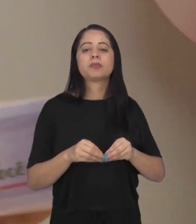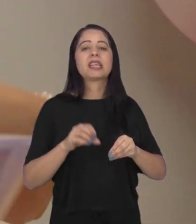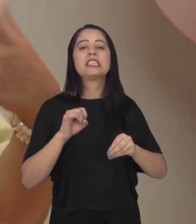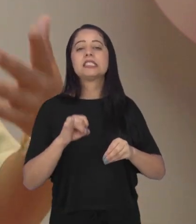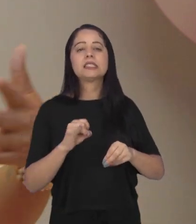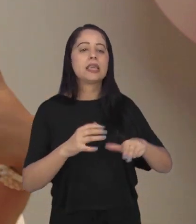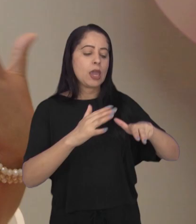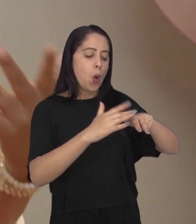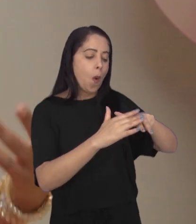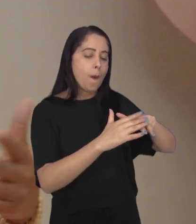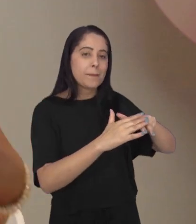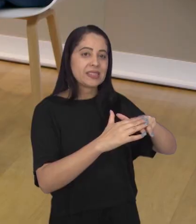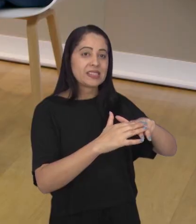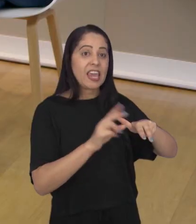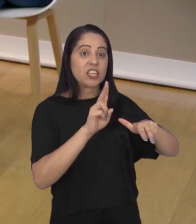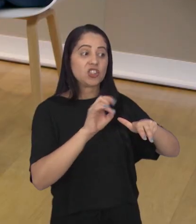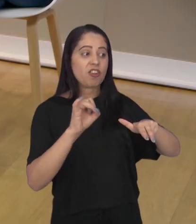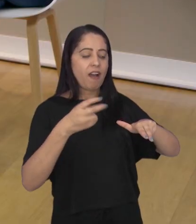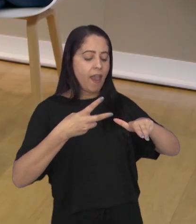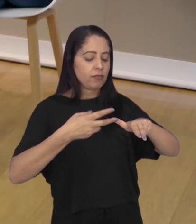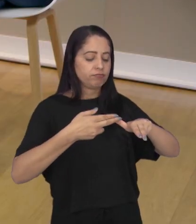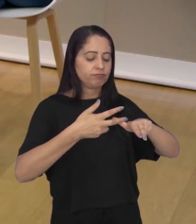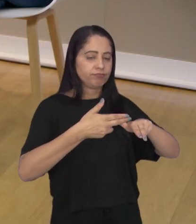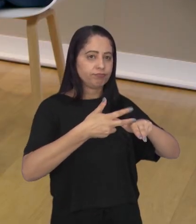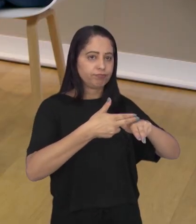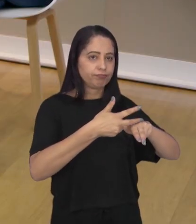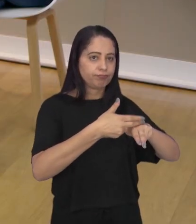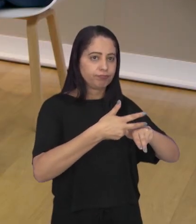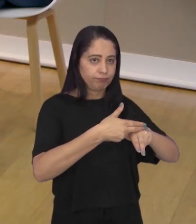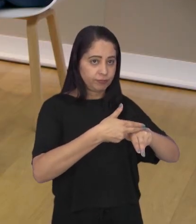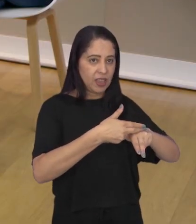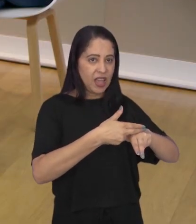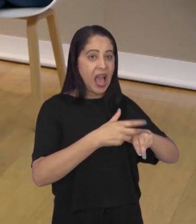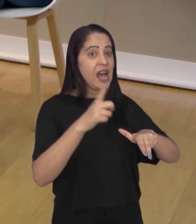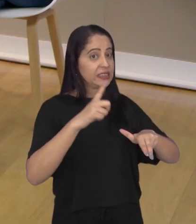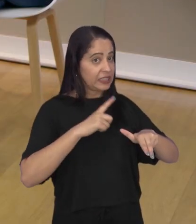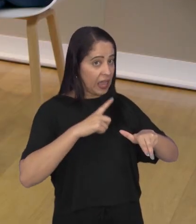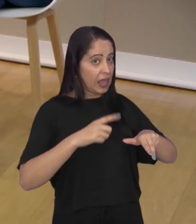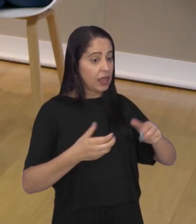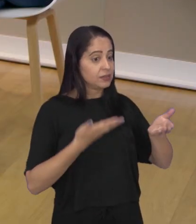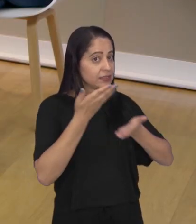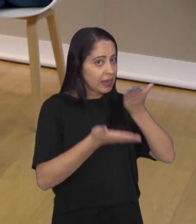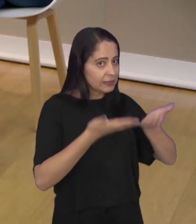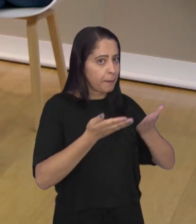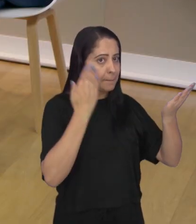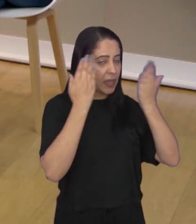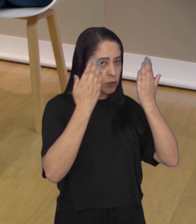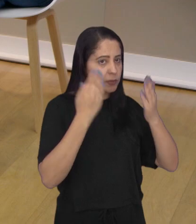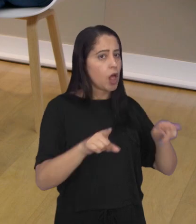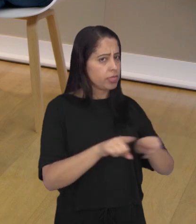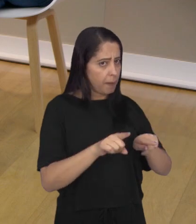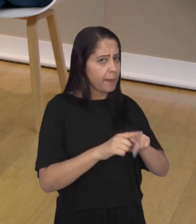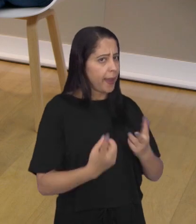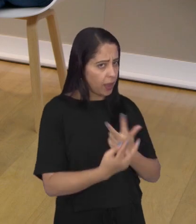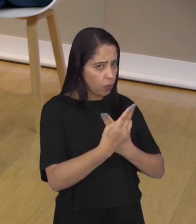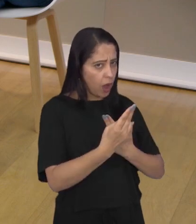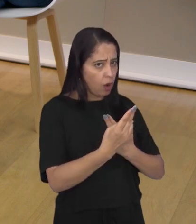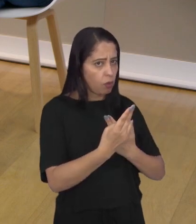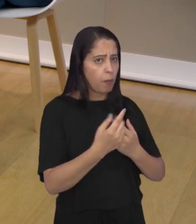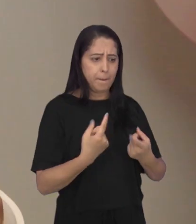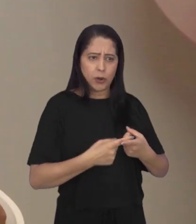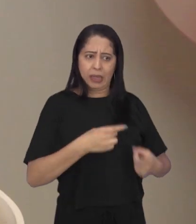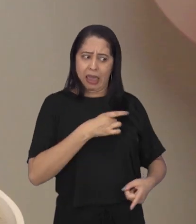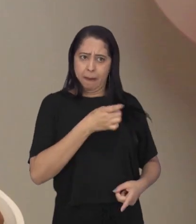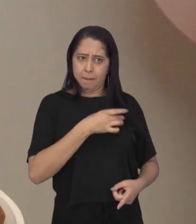paciente que vai passar por alguma cirurgia. Ele recebe um atendimento ou um pós-cirúrgico, de repente, psicológico também? Porque uma